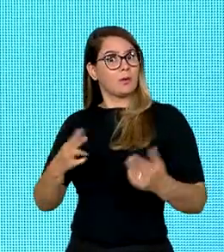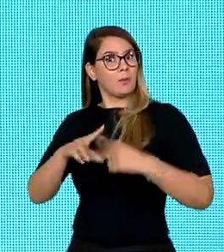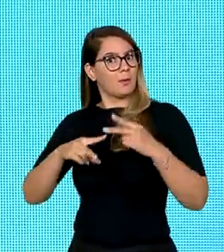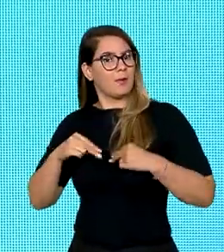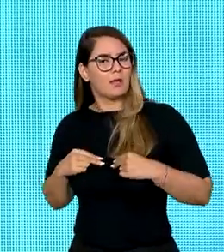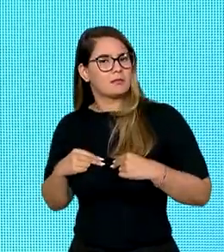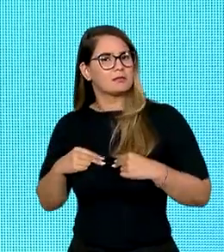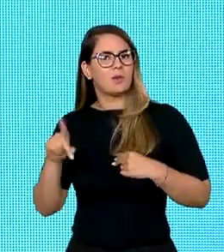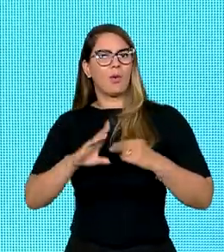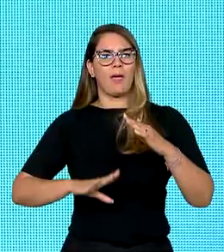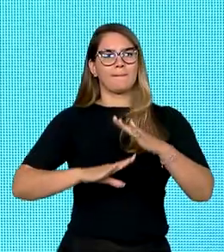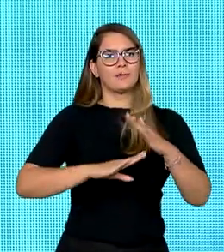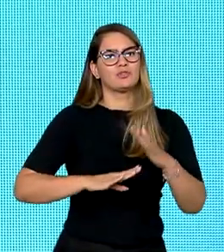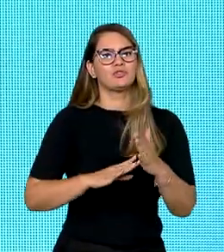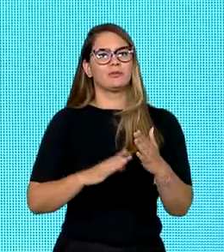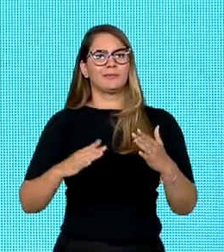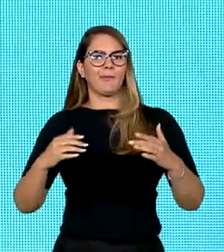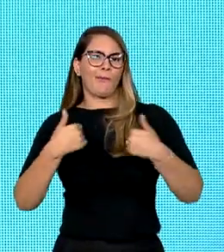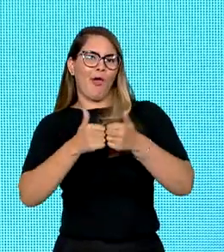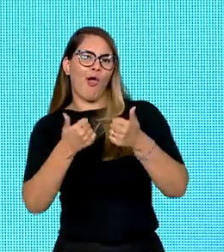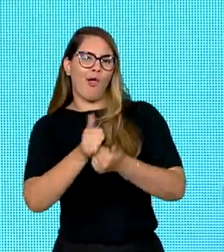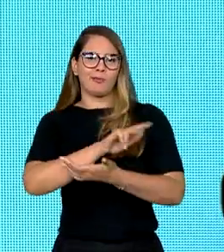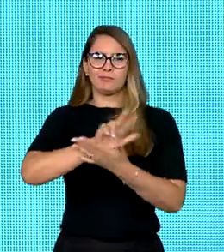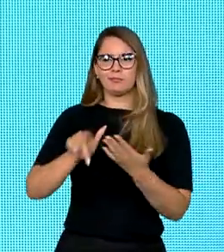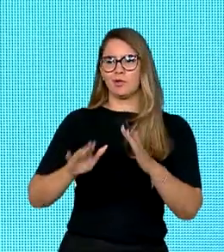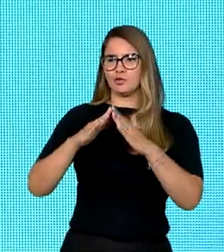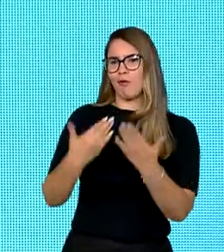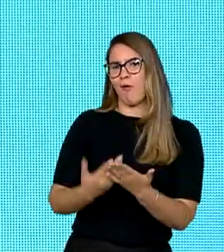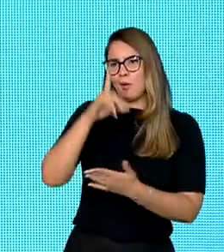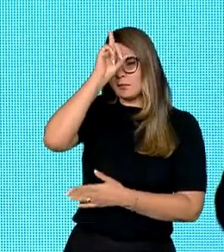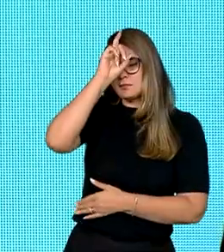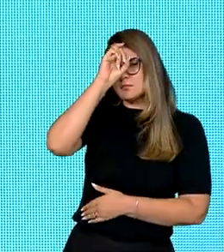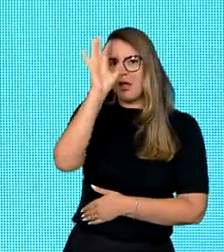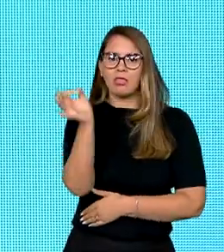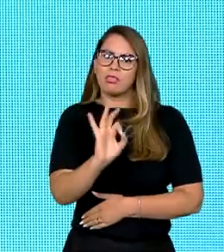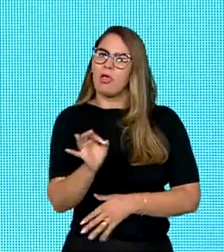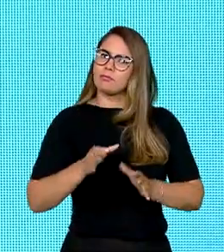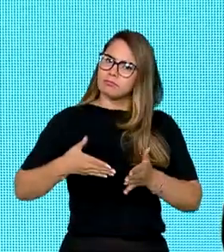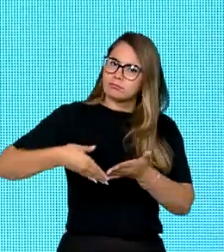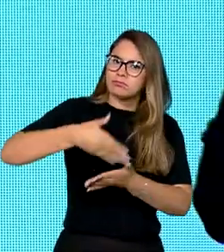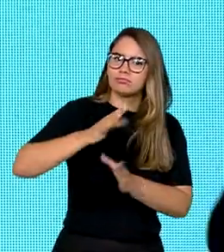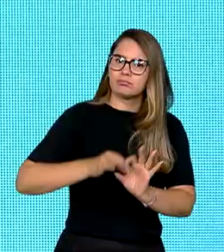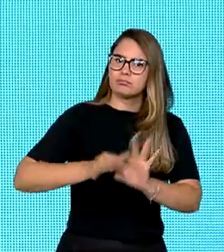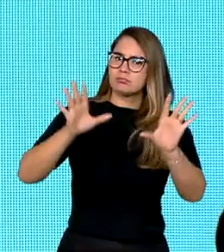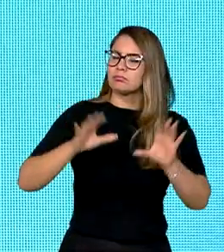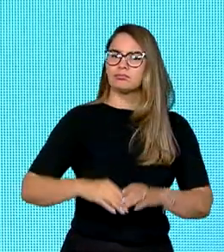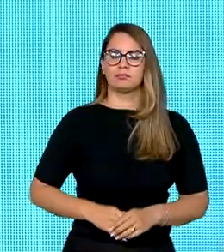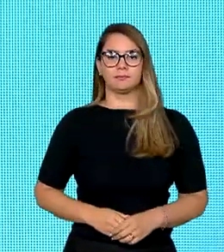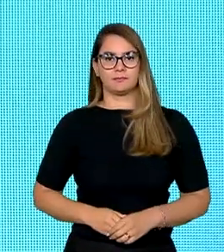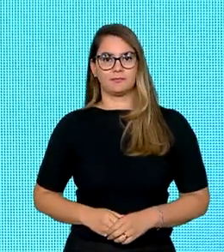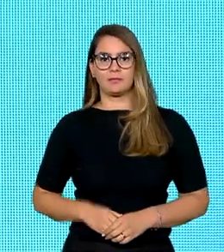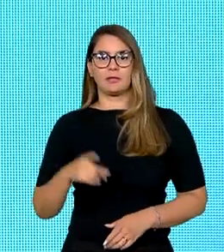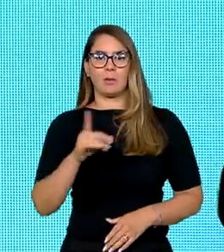Não mais impedidos por meios de transporte nas escolas e hospitais, mas com livre acesso a lugares e direitos. Não